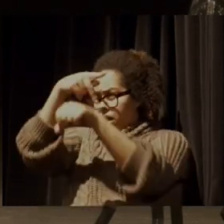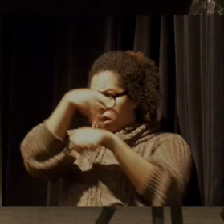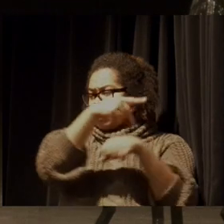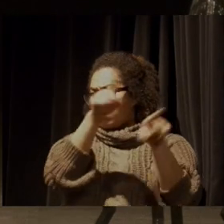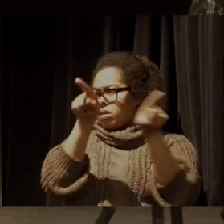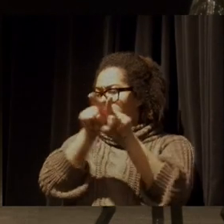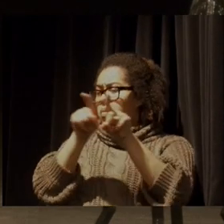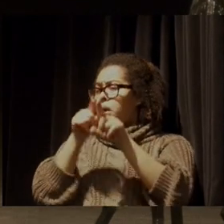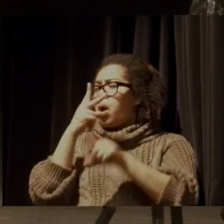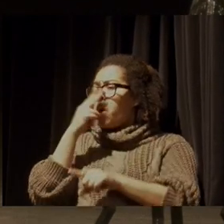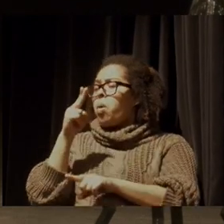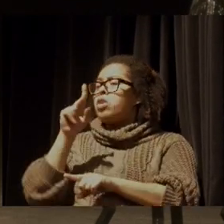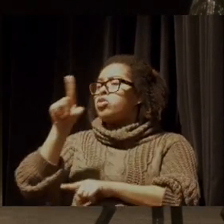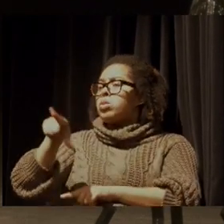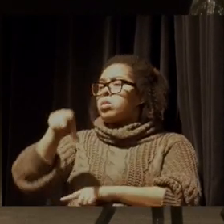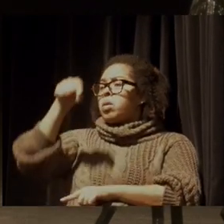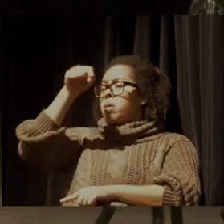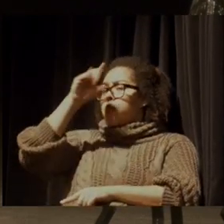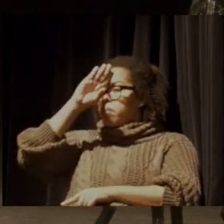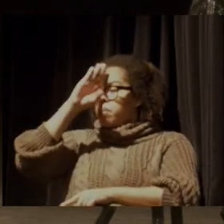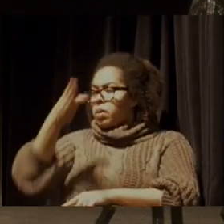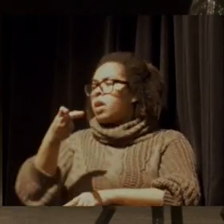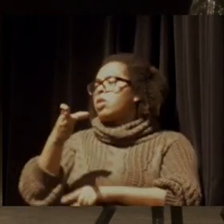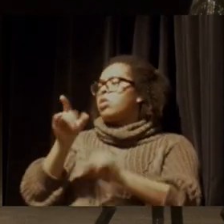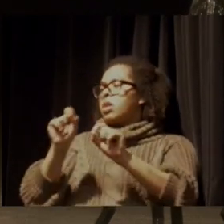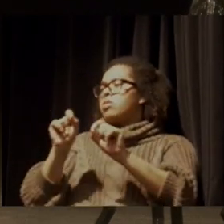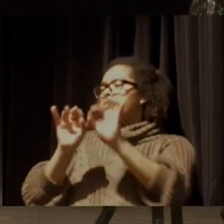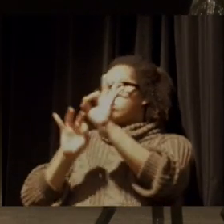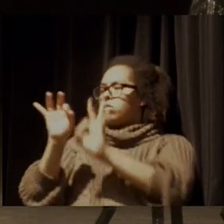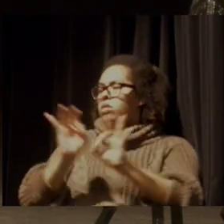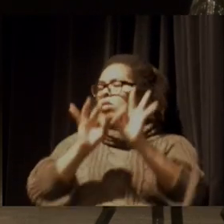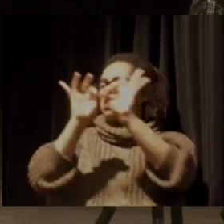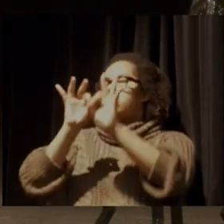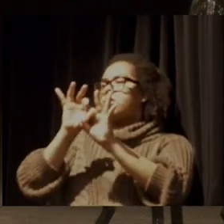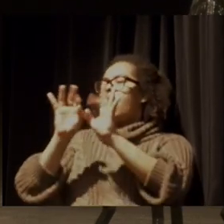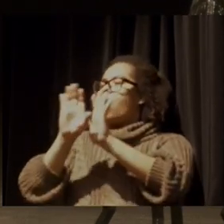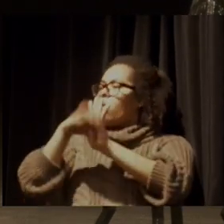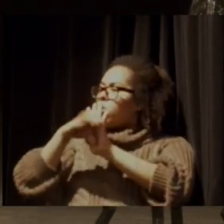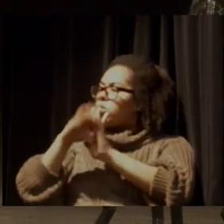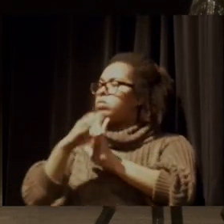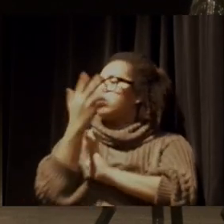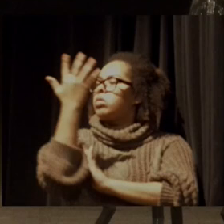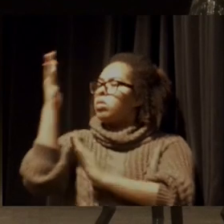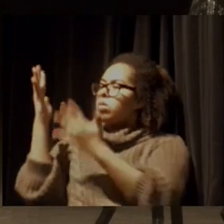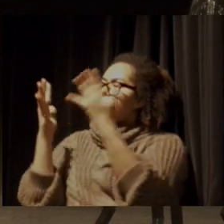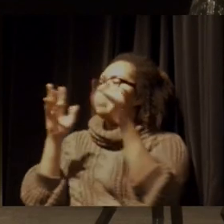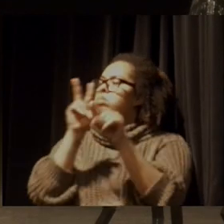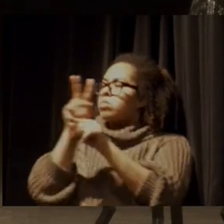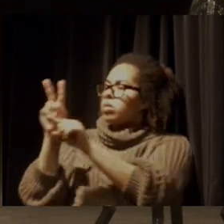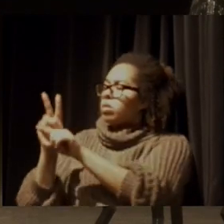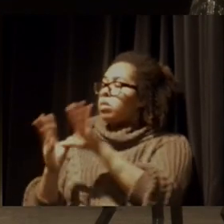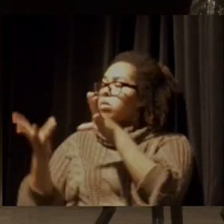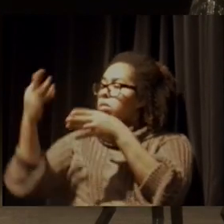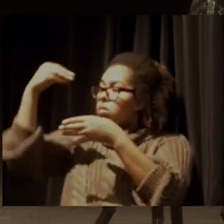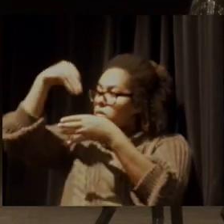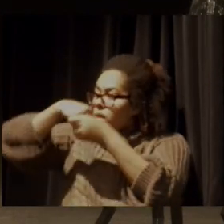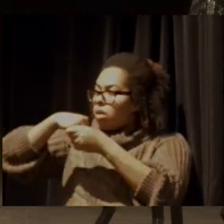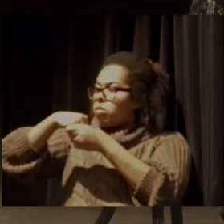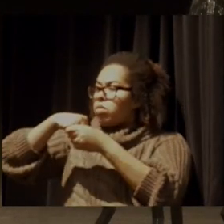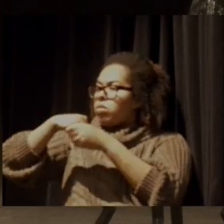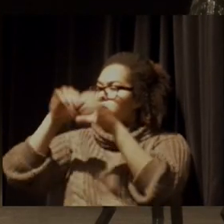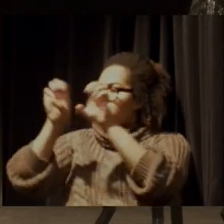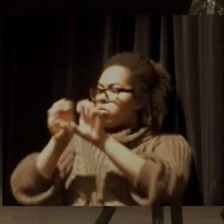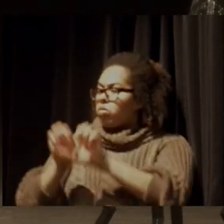prioridade, eu acho que essa seria teria que ser uma prioridade. Quer dizer, aqui nós estamos falando, só encerrar, o consumidor,